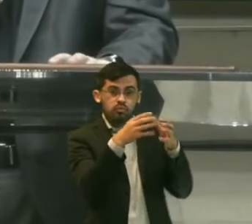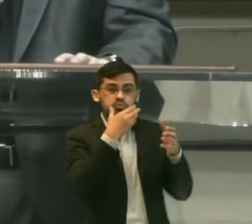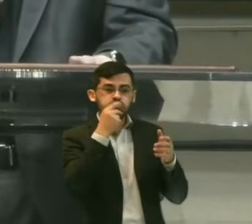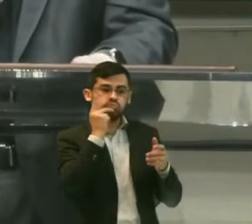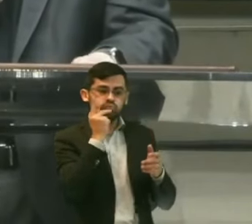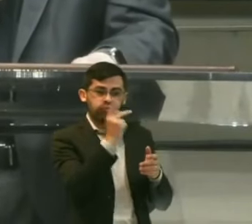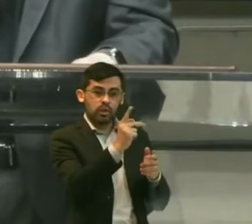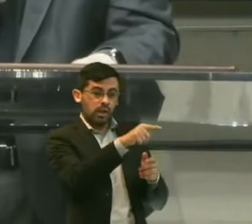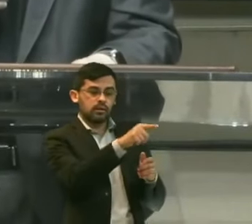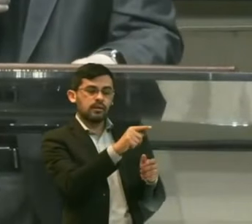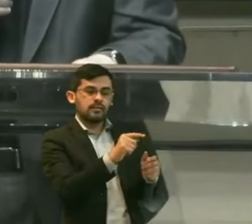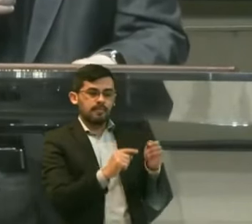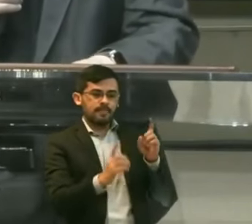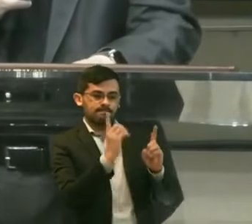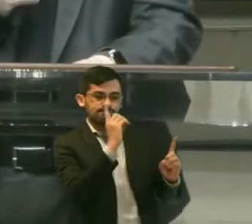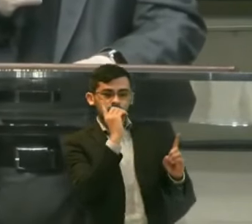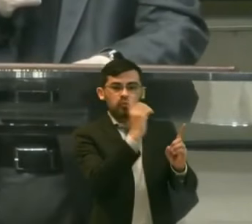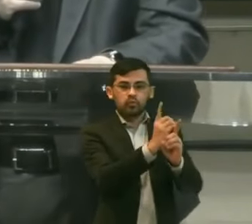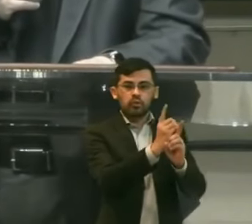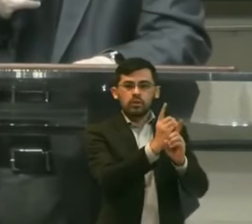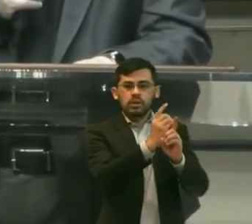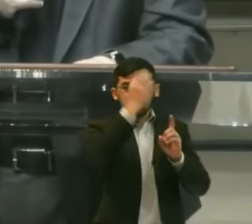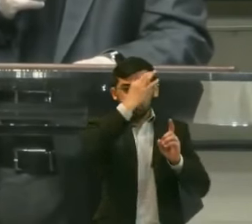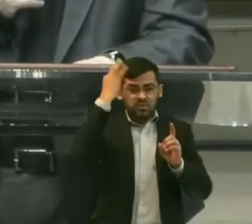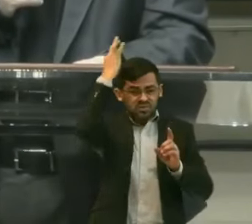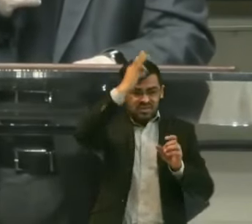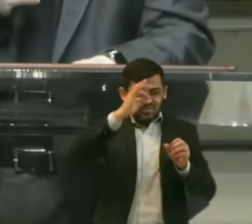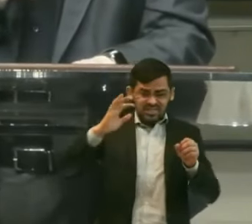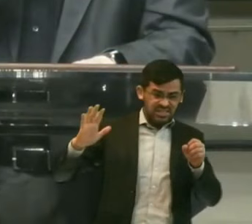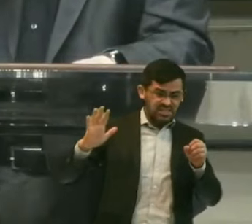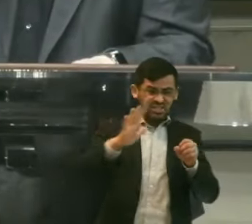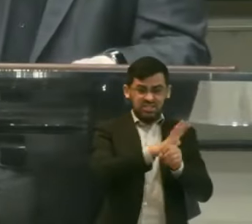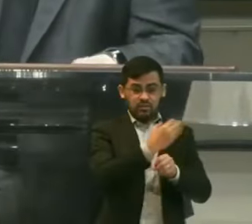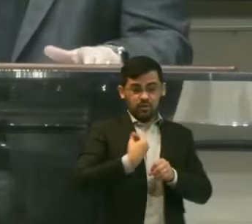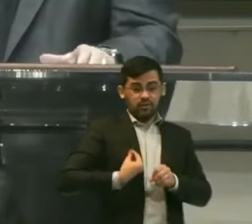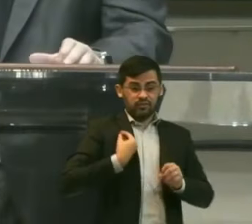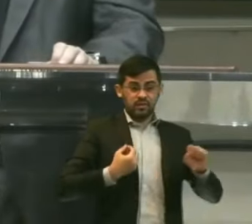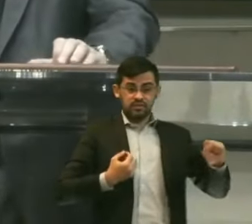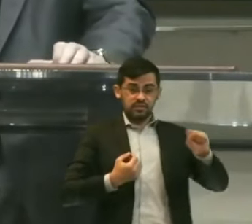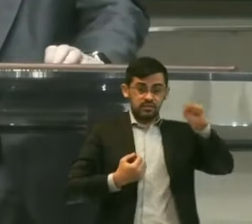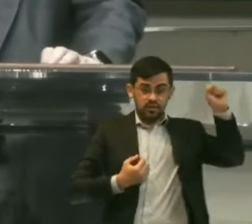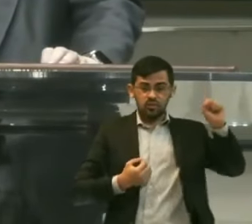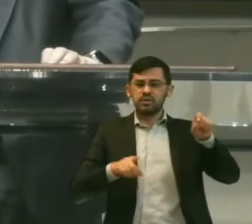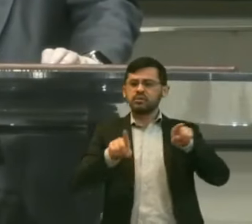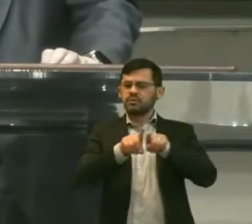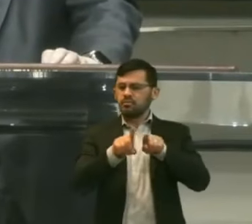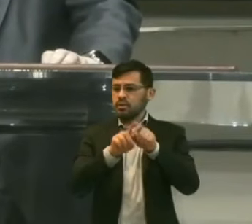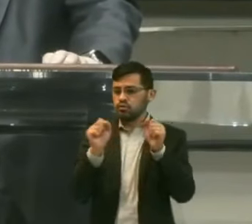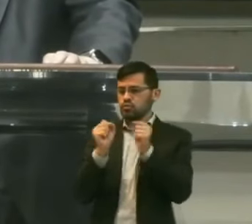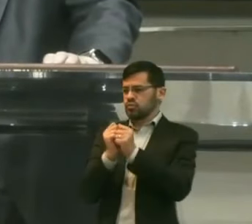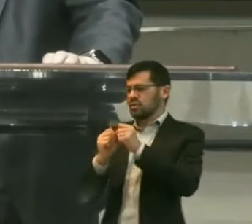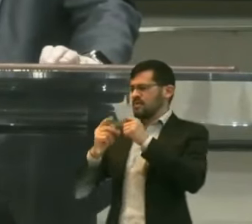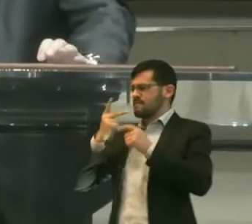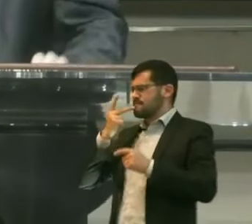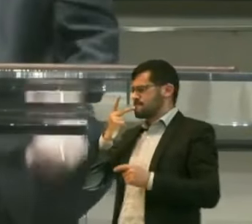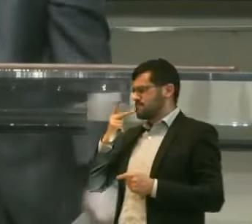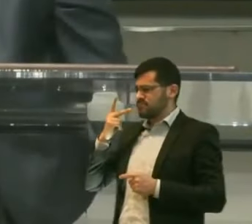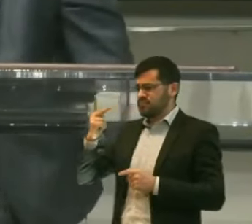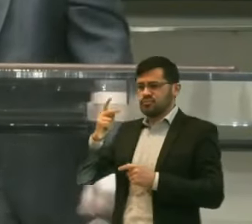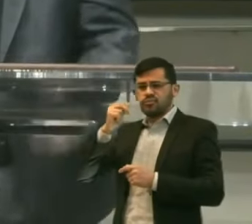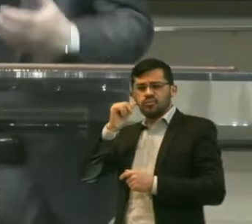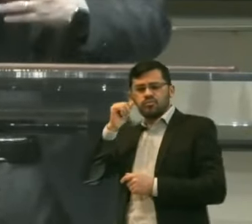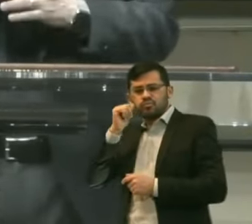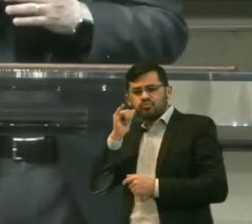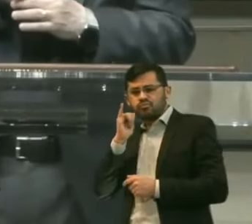encontro Deles E o Espírito De Deus Se apossou De Saúl E ele profetizou No meio deles O segundo